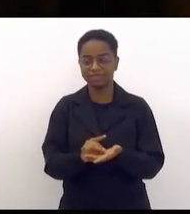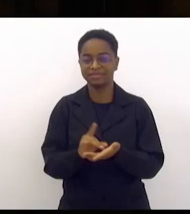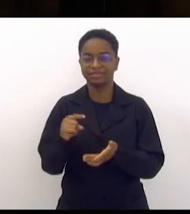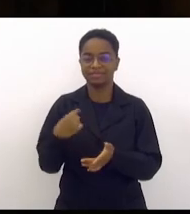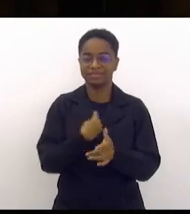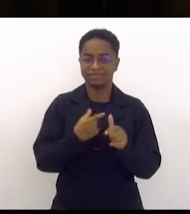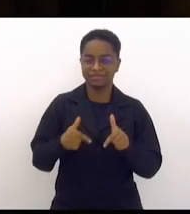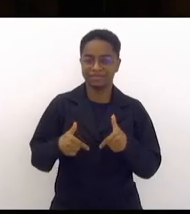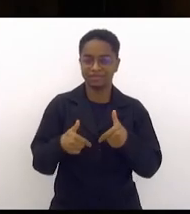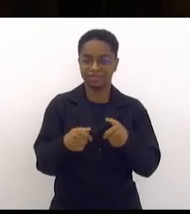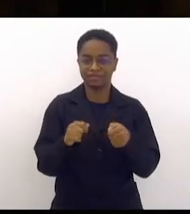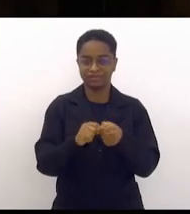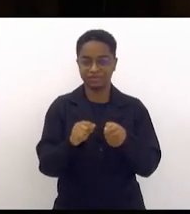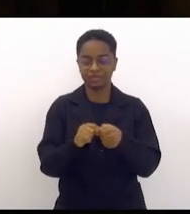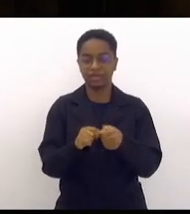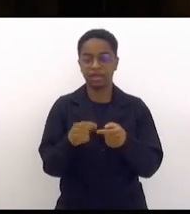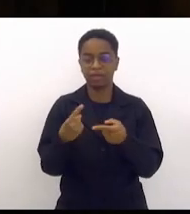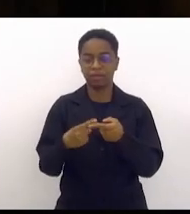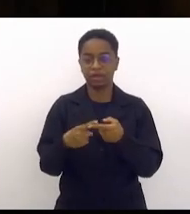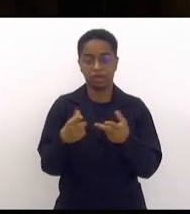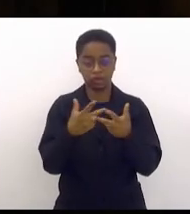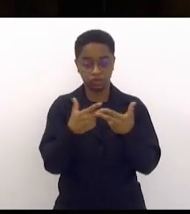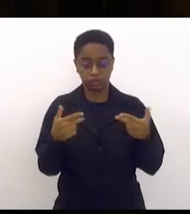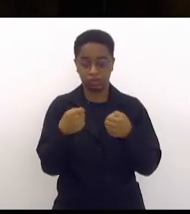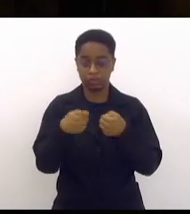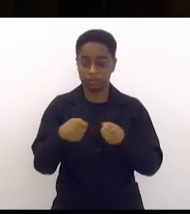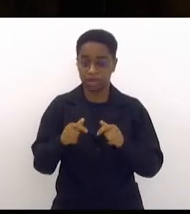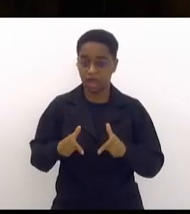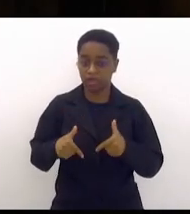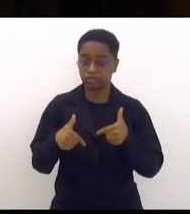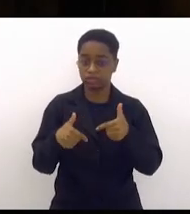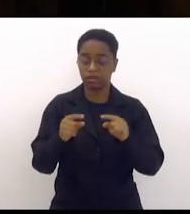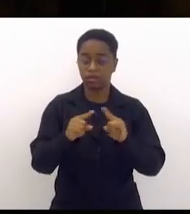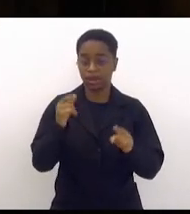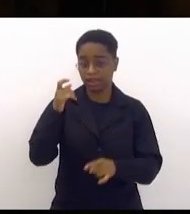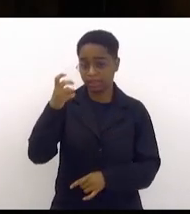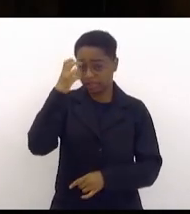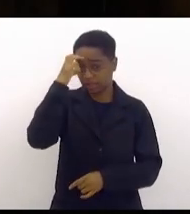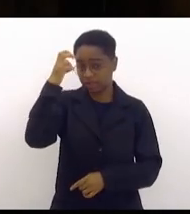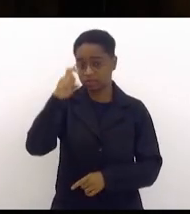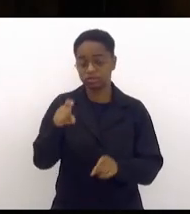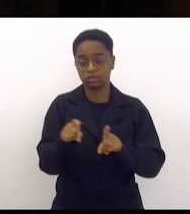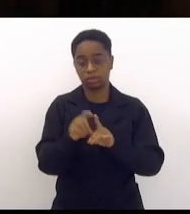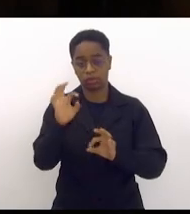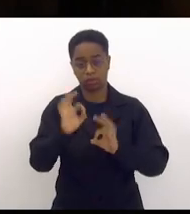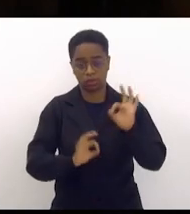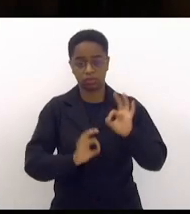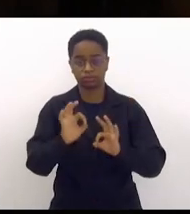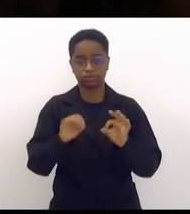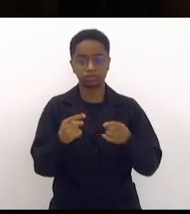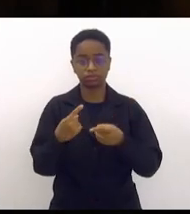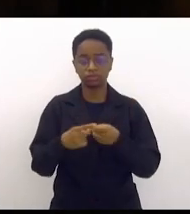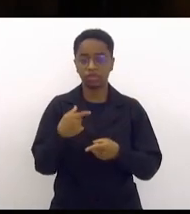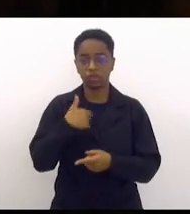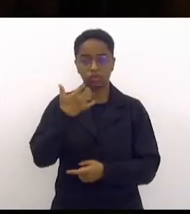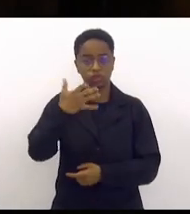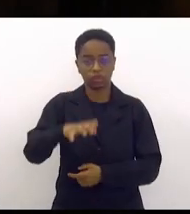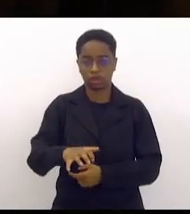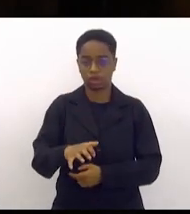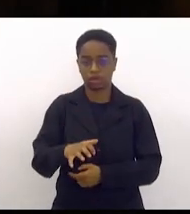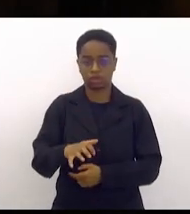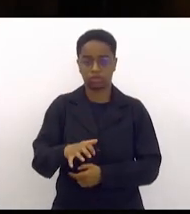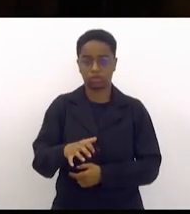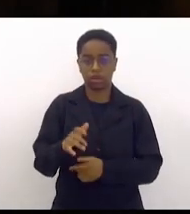essas coisas terão que ser feita com inteligência e com a seguinte ordem não quero que